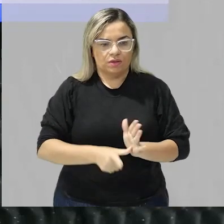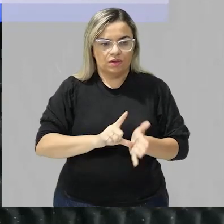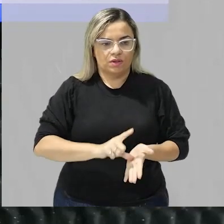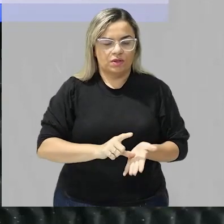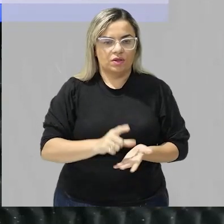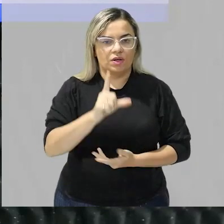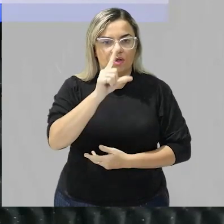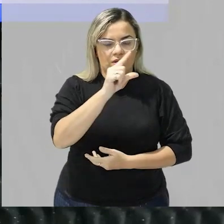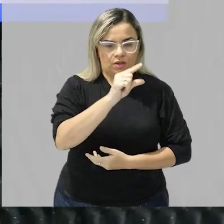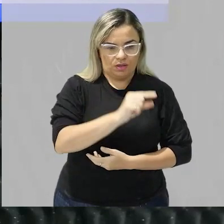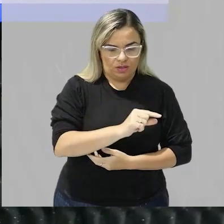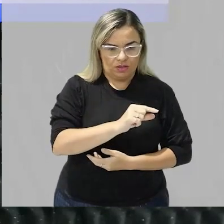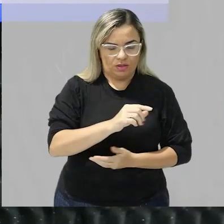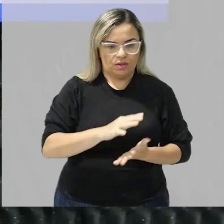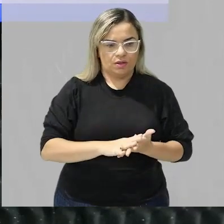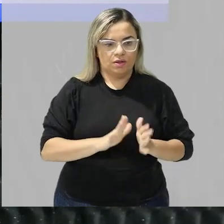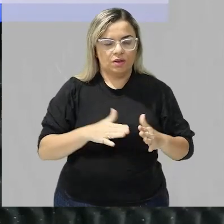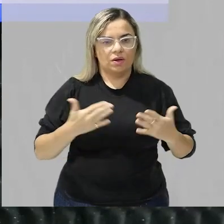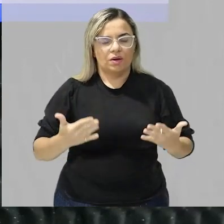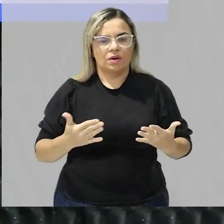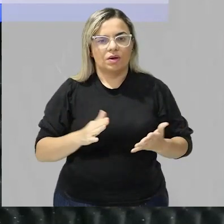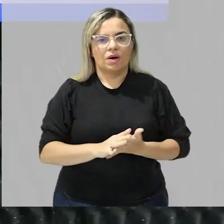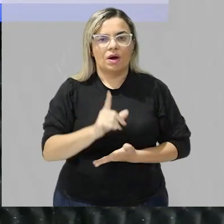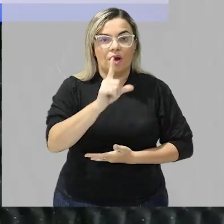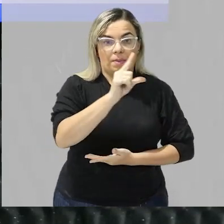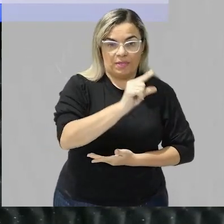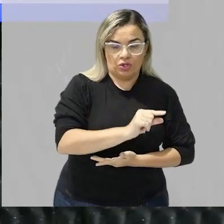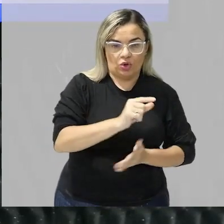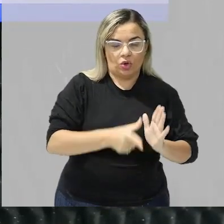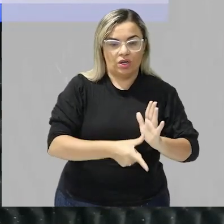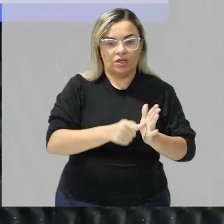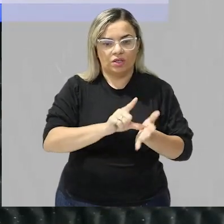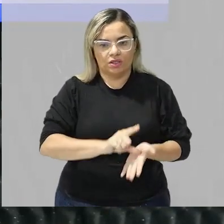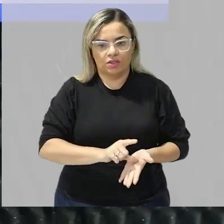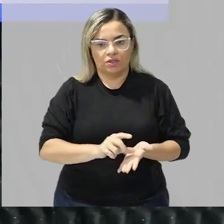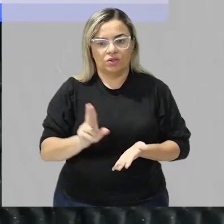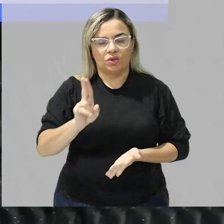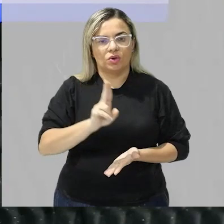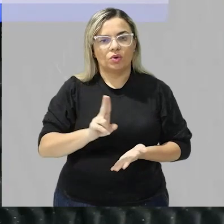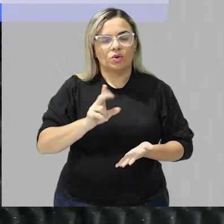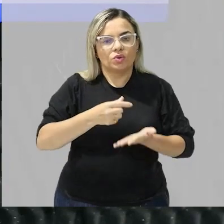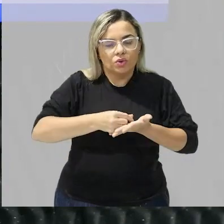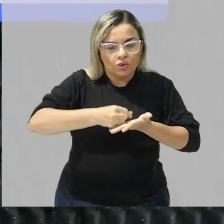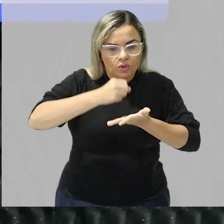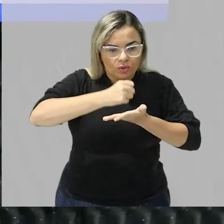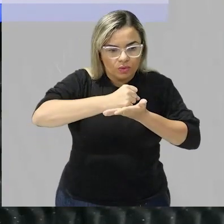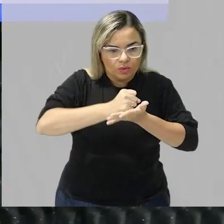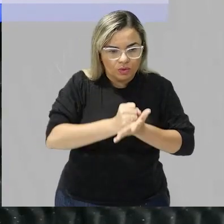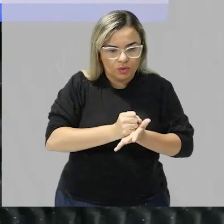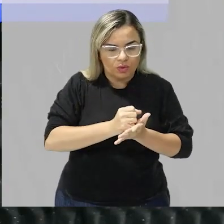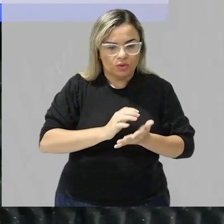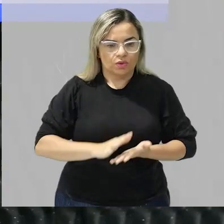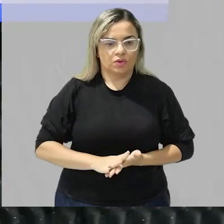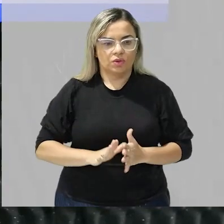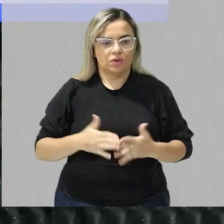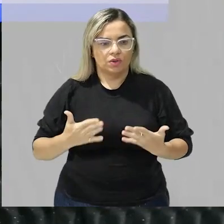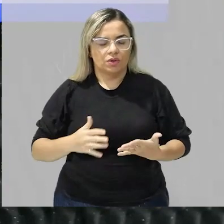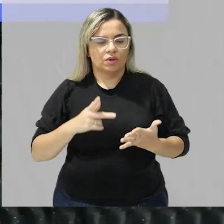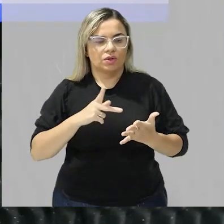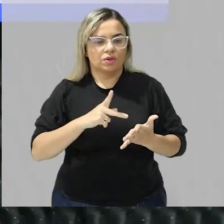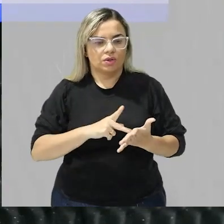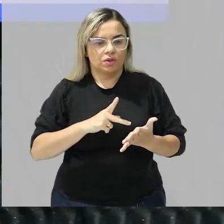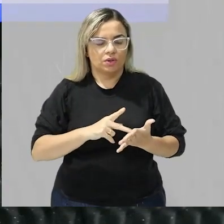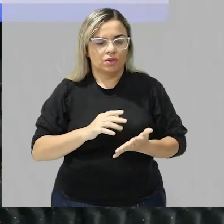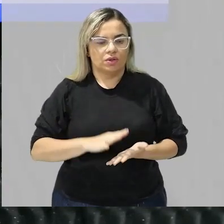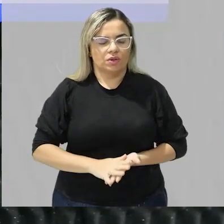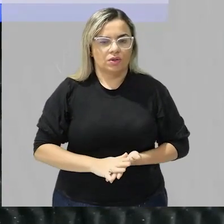quadradinho que tá indicando que a maior a menor concentração aqui é a dele que é o fato das gorduras